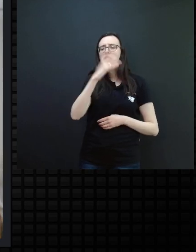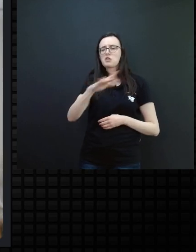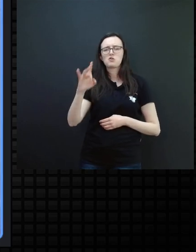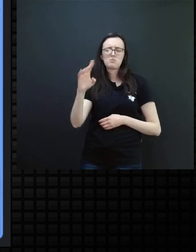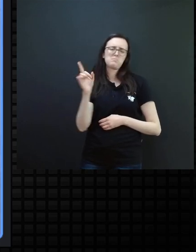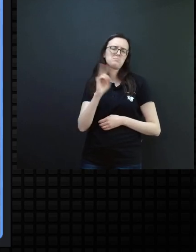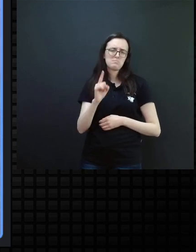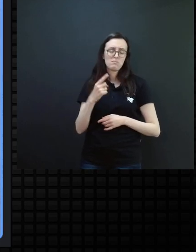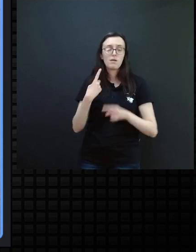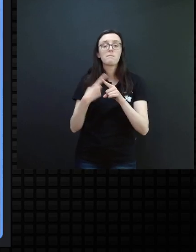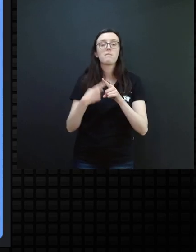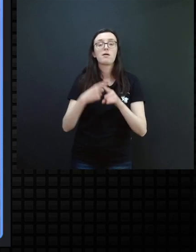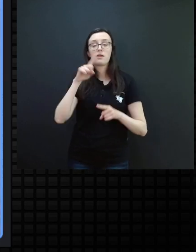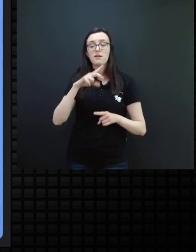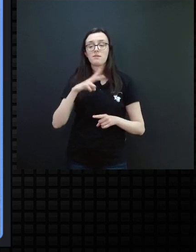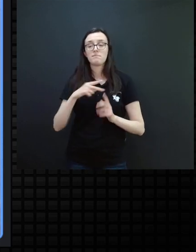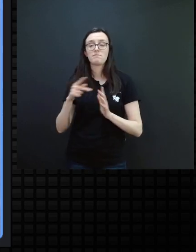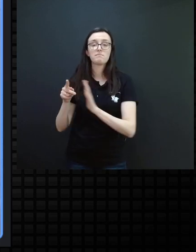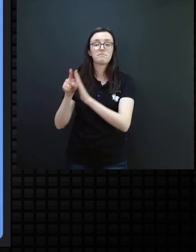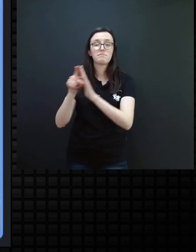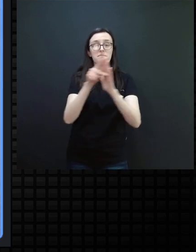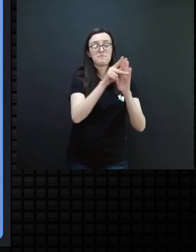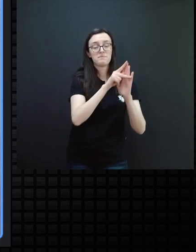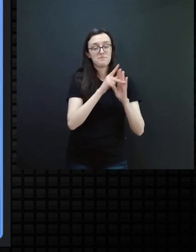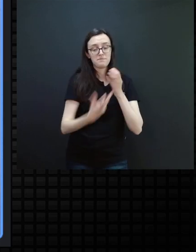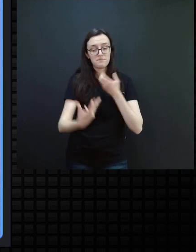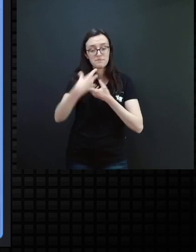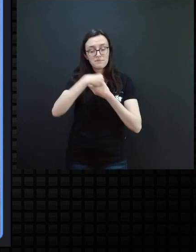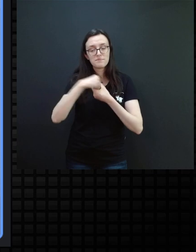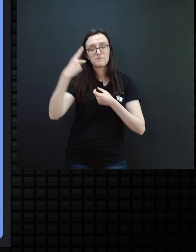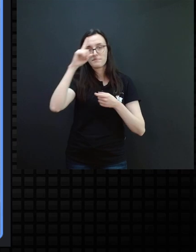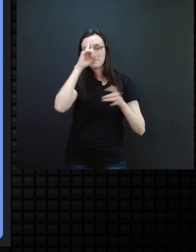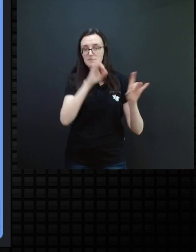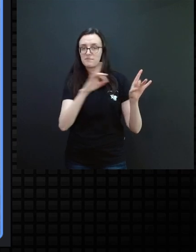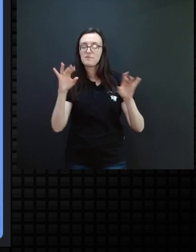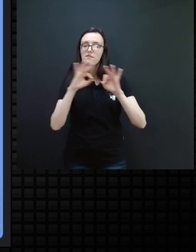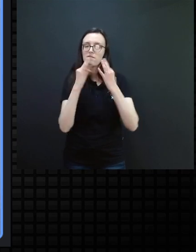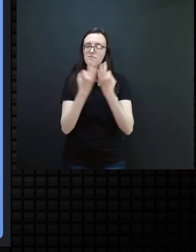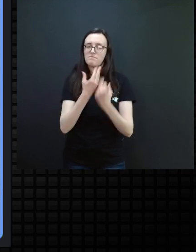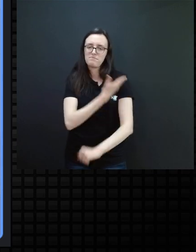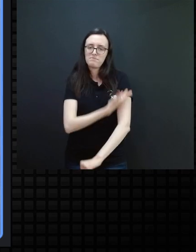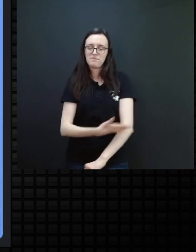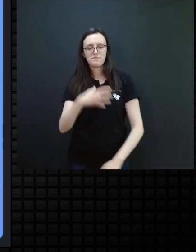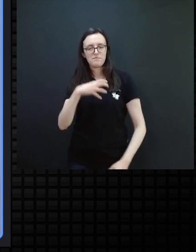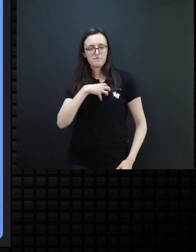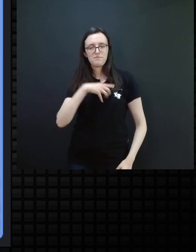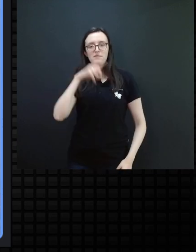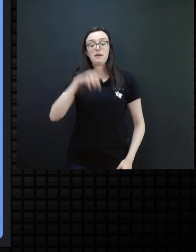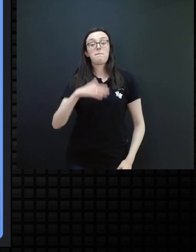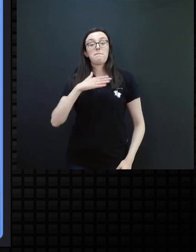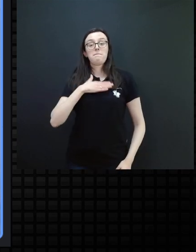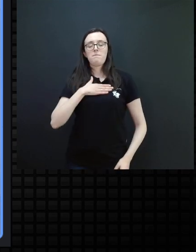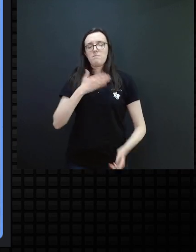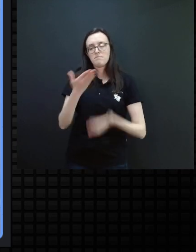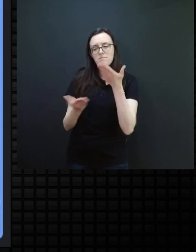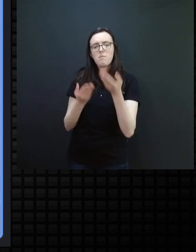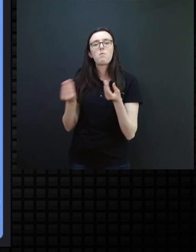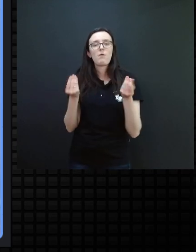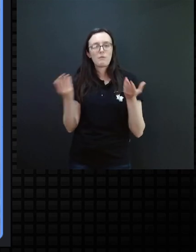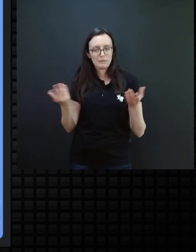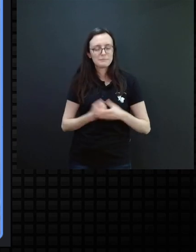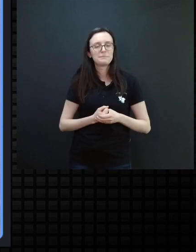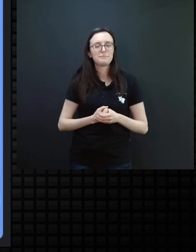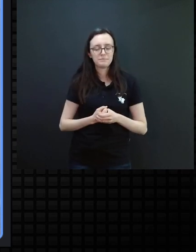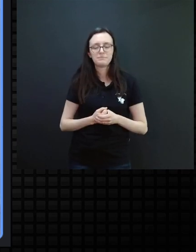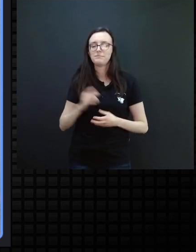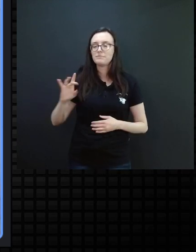né, porque é a particularidade dela, é dentro da rotina da família, é dentro do meu atendimento, então, para